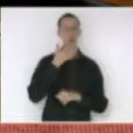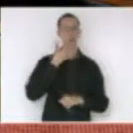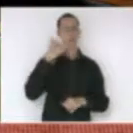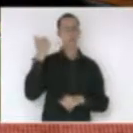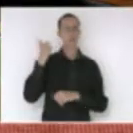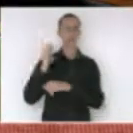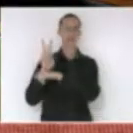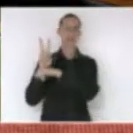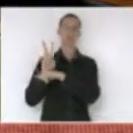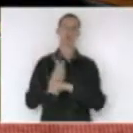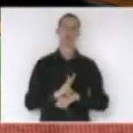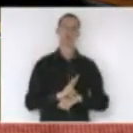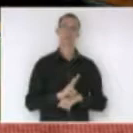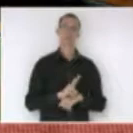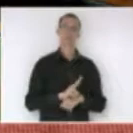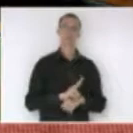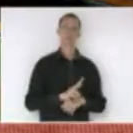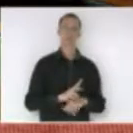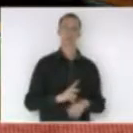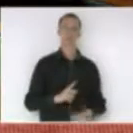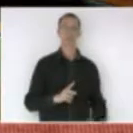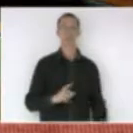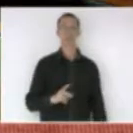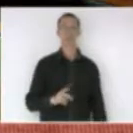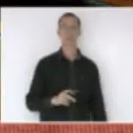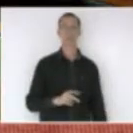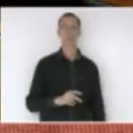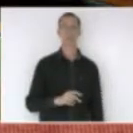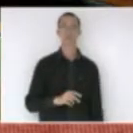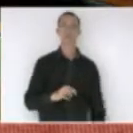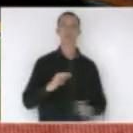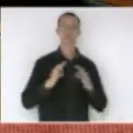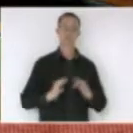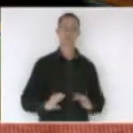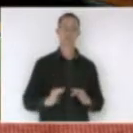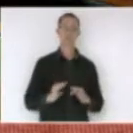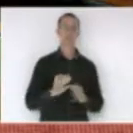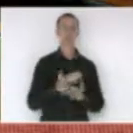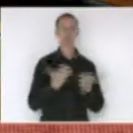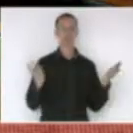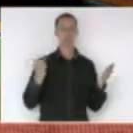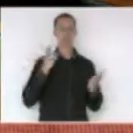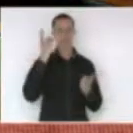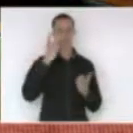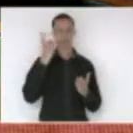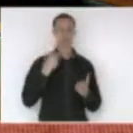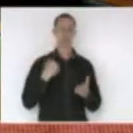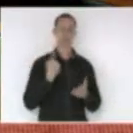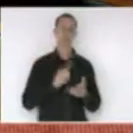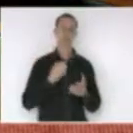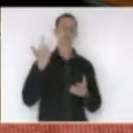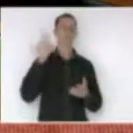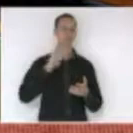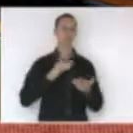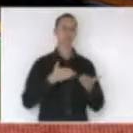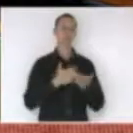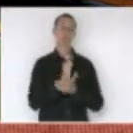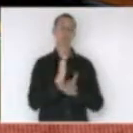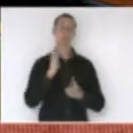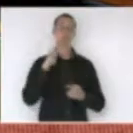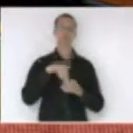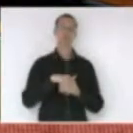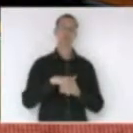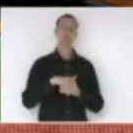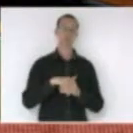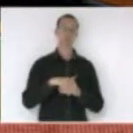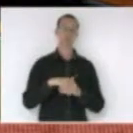empréstimo de pai para filho certamente com o voto de os deputados nós teremos esse projeto aprovado no dia de hoje